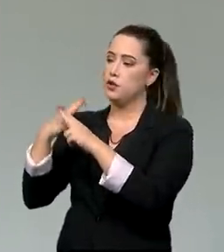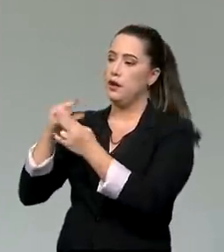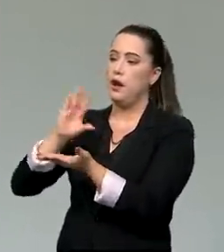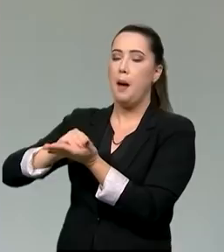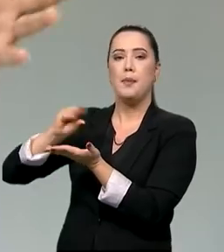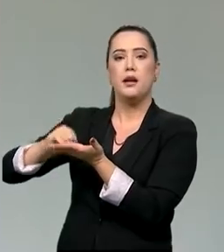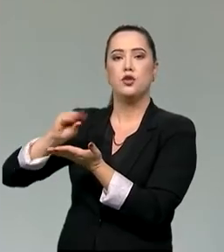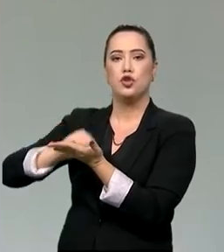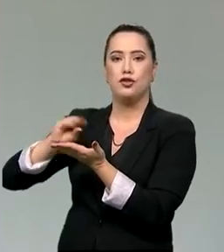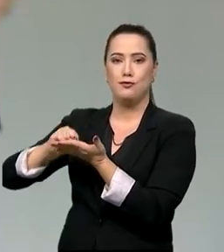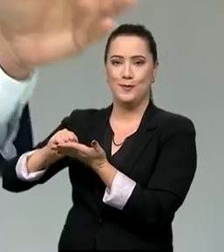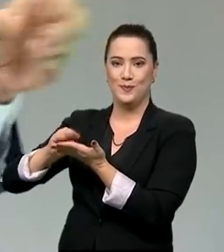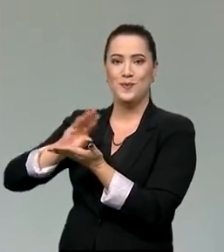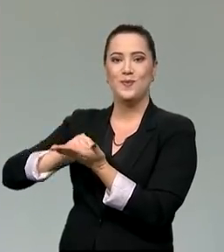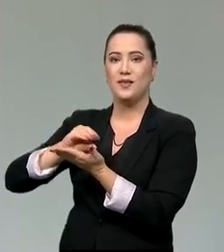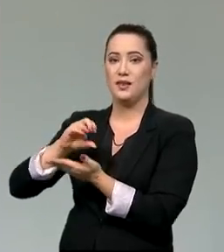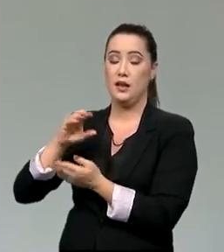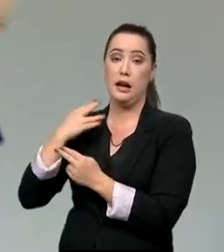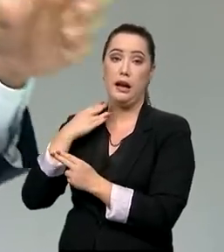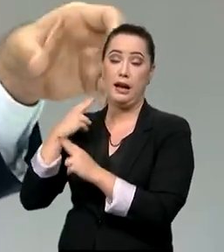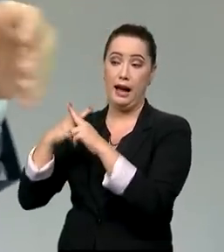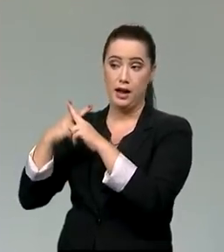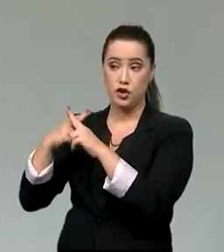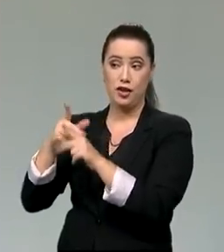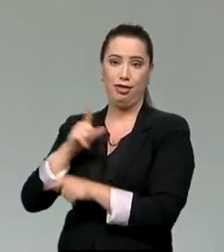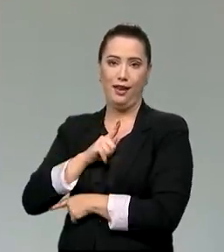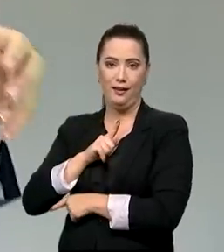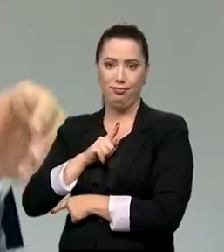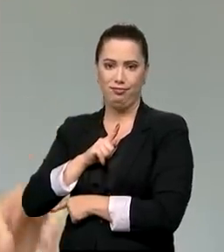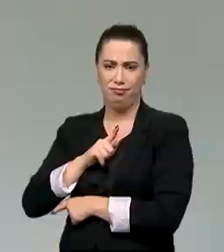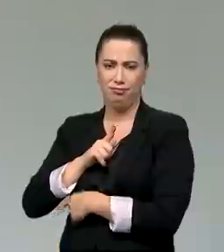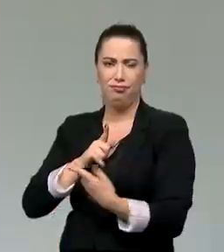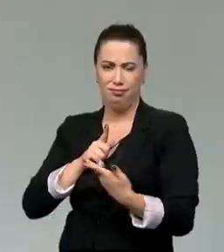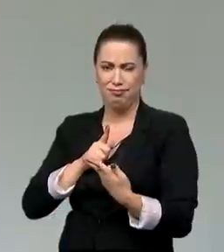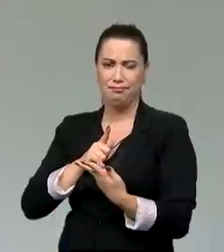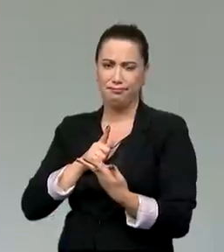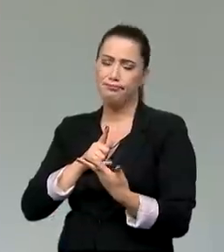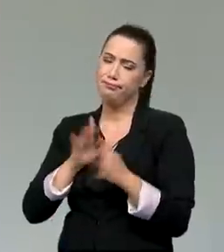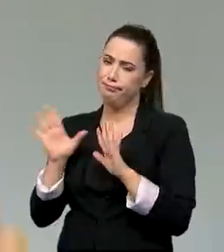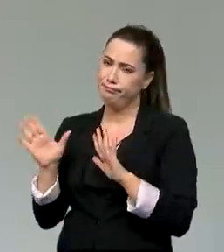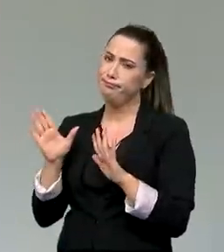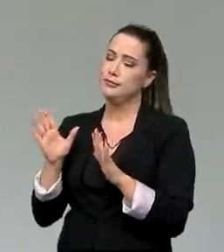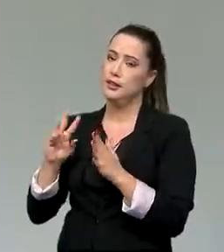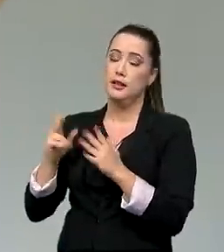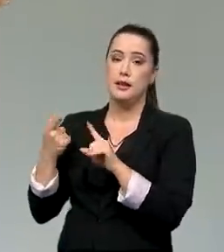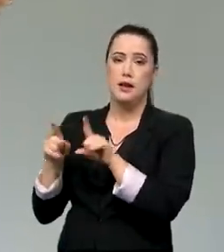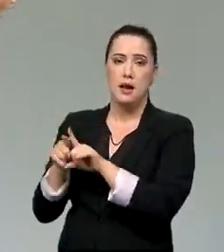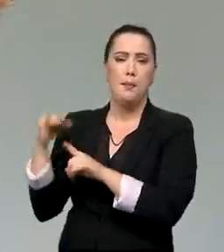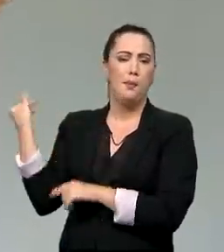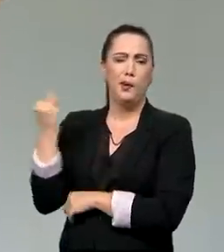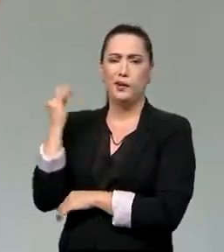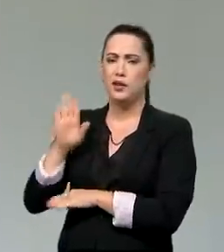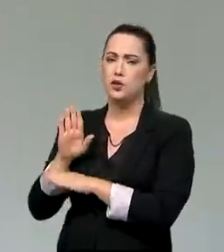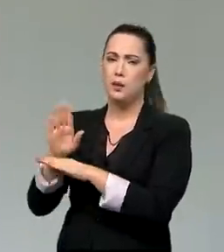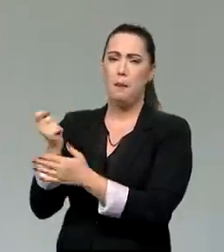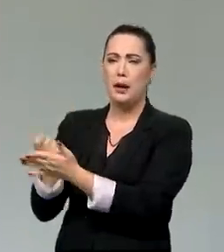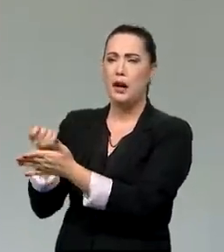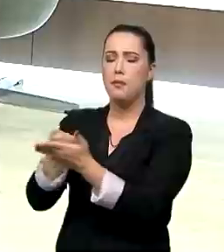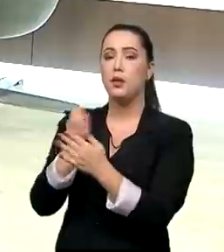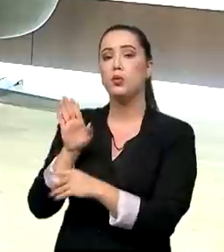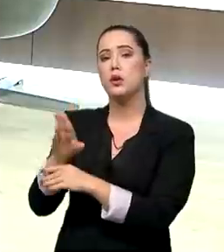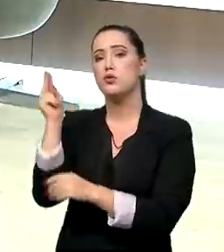no país. Ele foi fundamental para conectar as pessoas ali no pagamento do auxílio emergencial. 38 milhões de pessoas